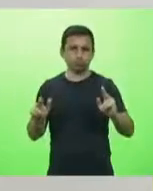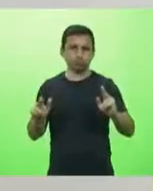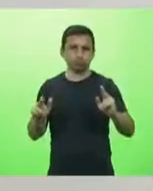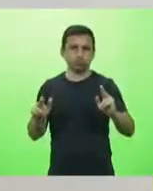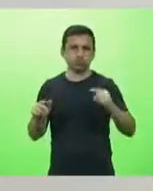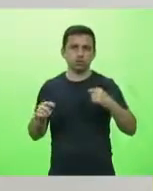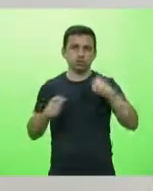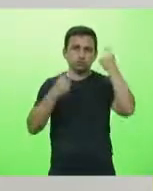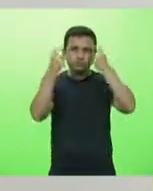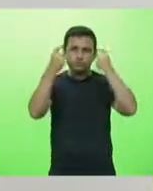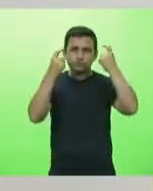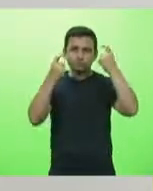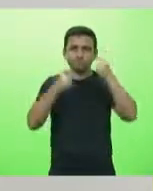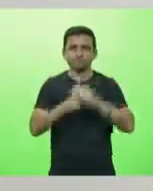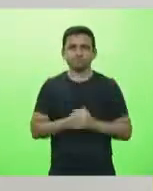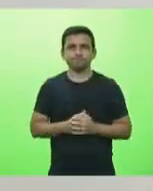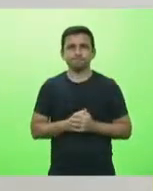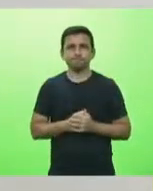Vai dar